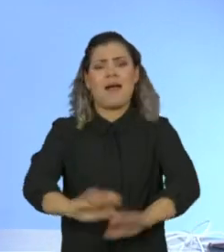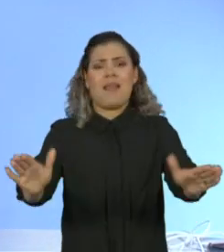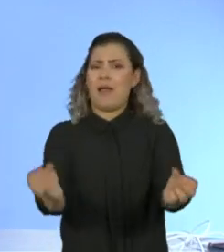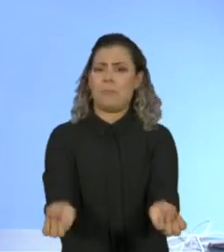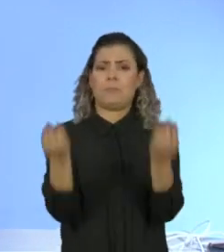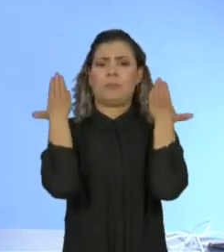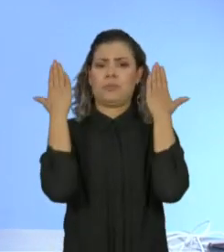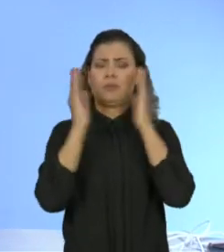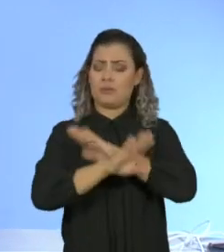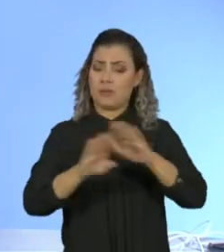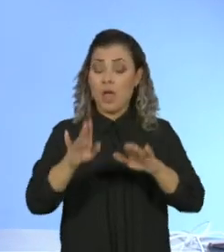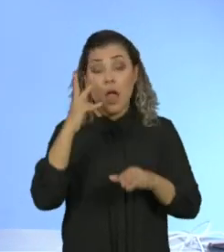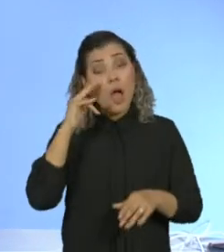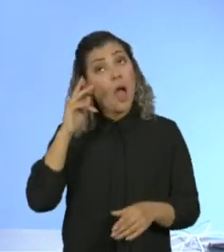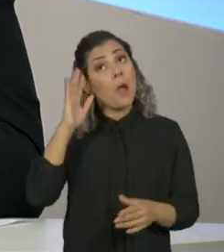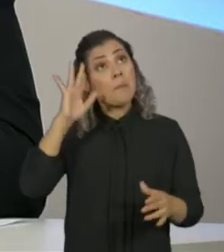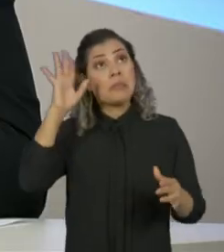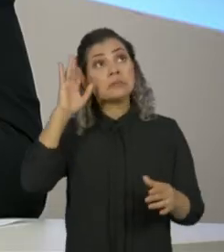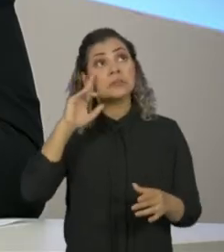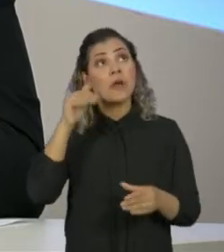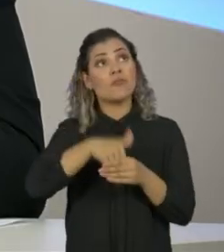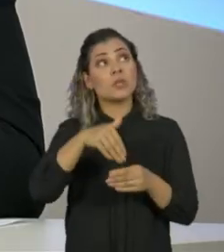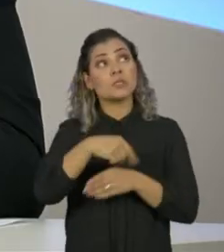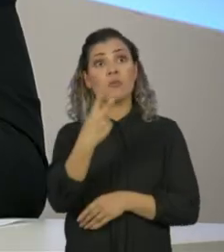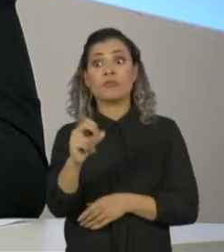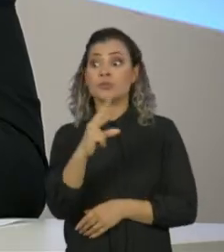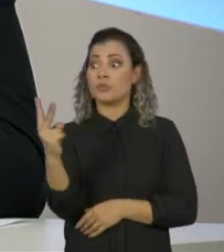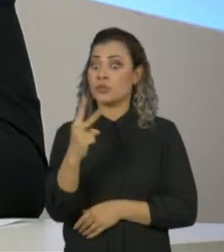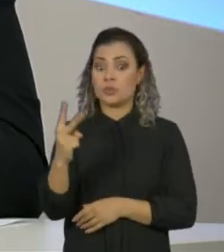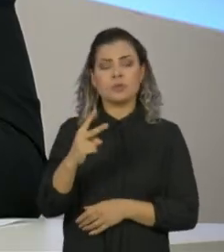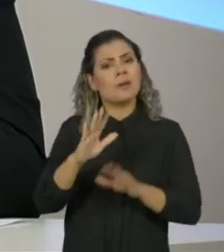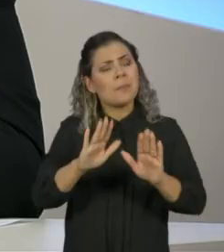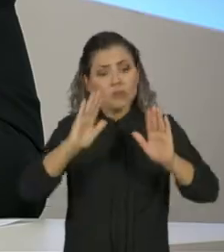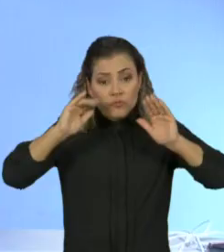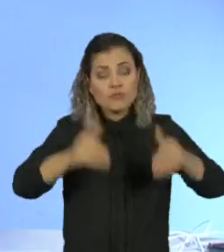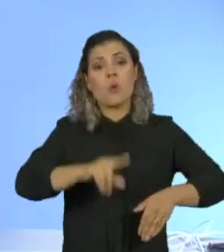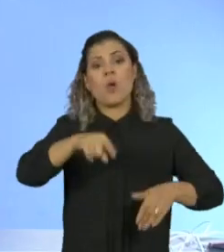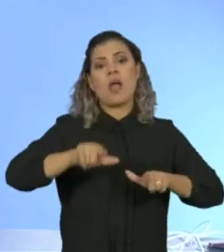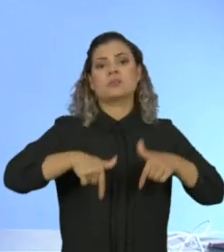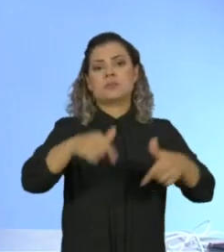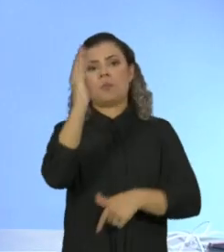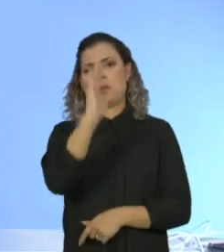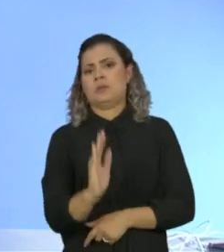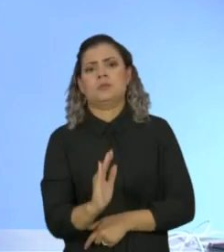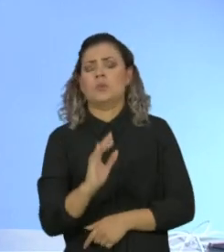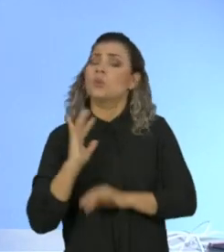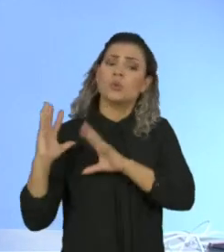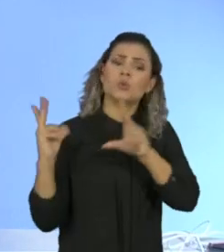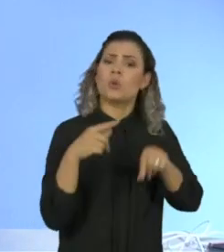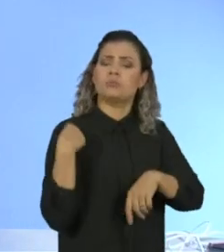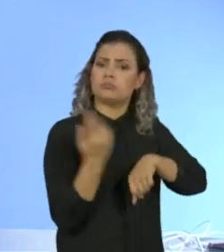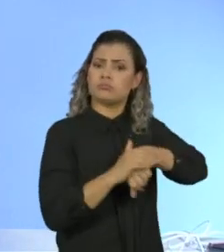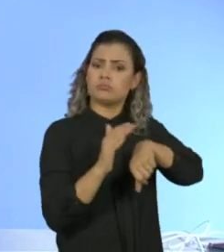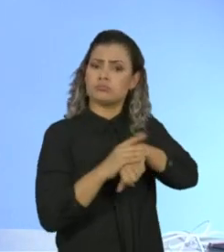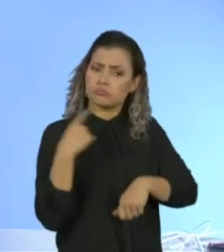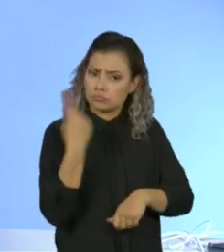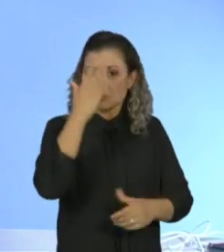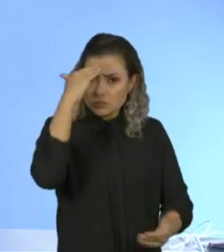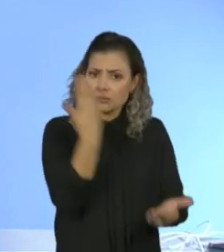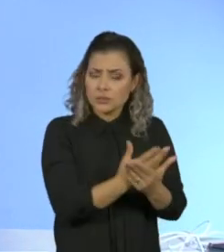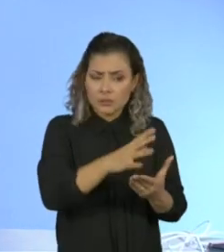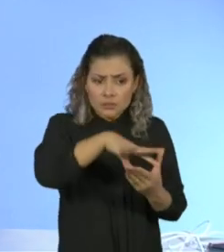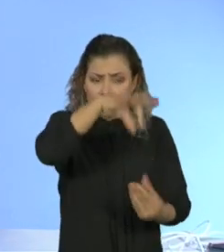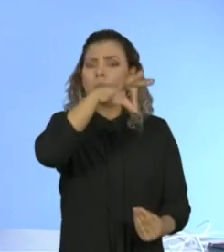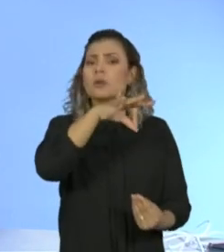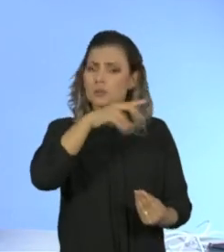de pensar um pouco nas eleições de 2022 e pensar na nação brasileira. Esse é o momento de todos aqueles que acreditam na democracia,